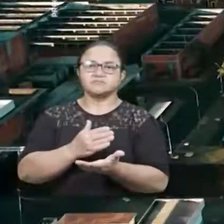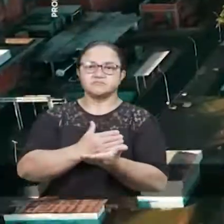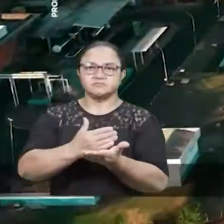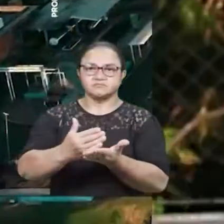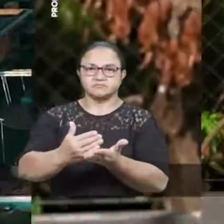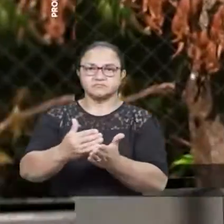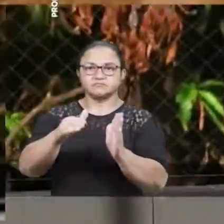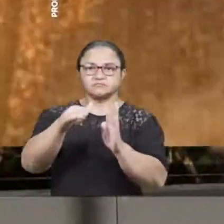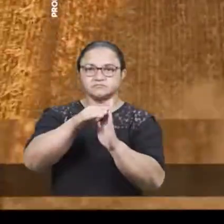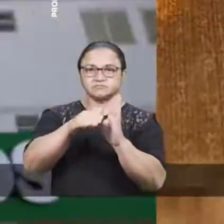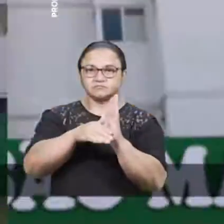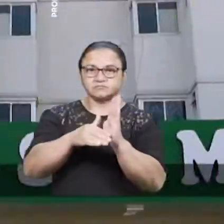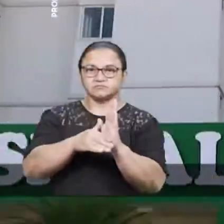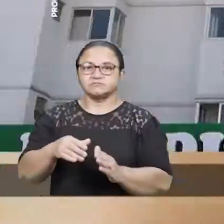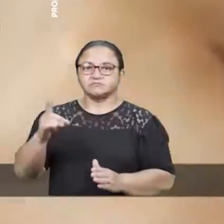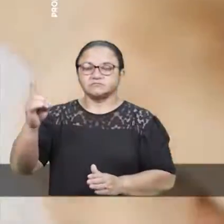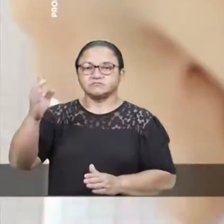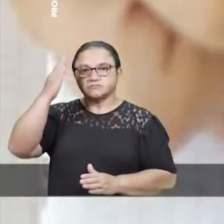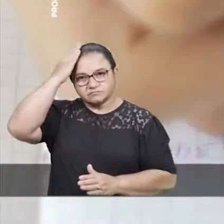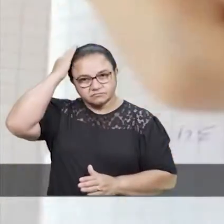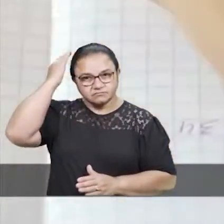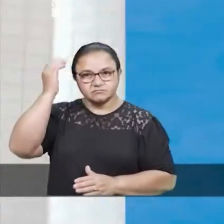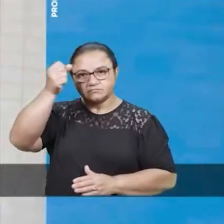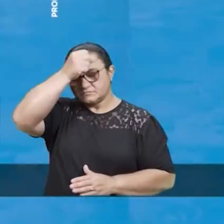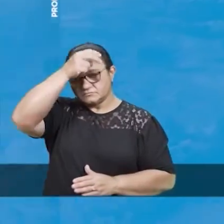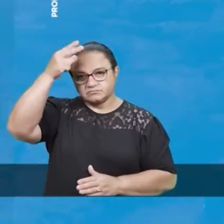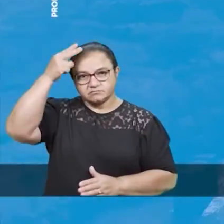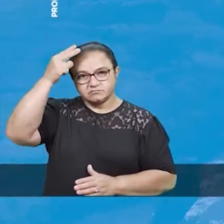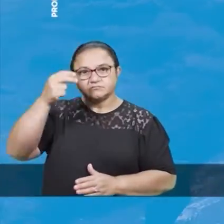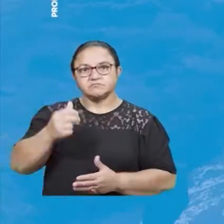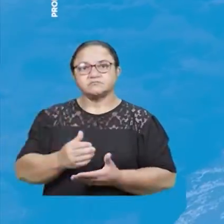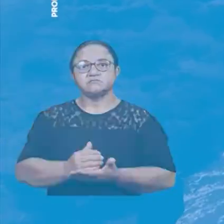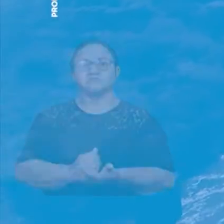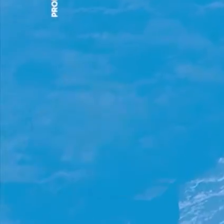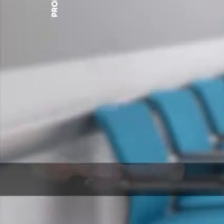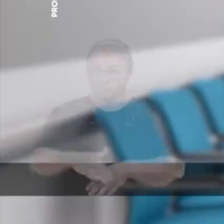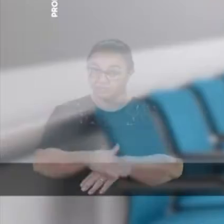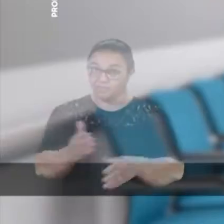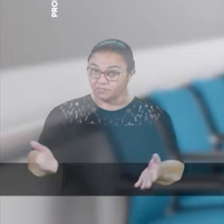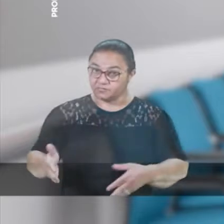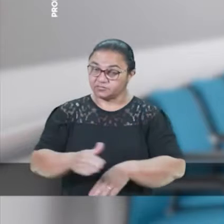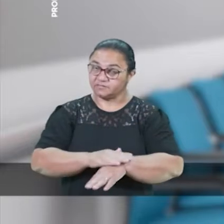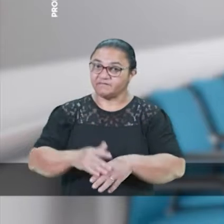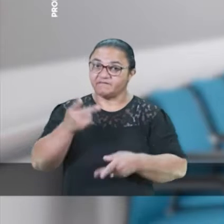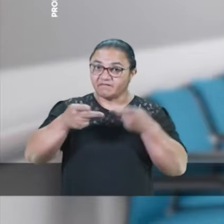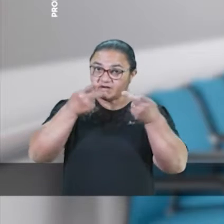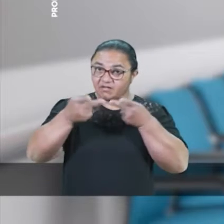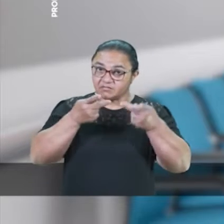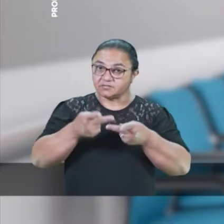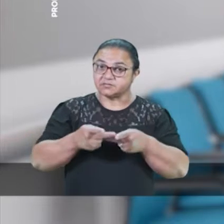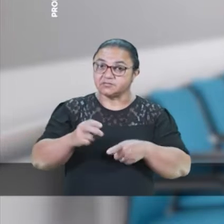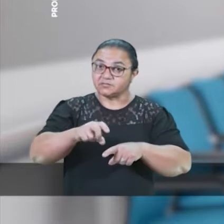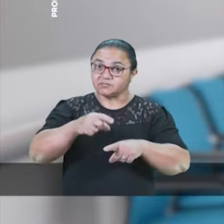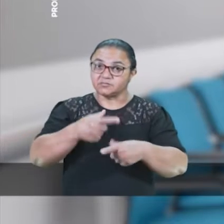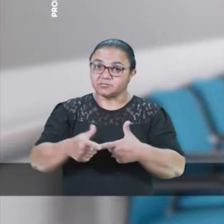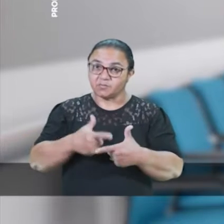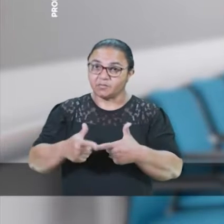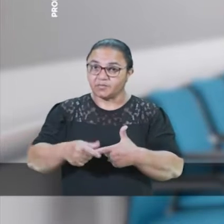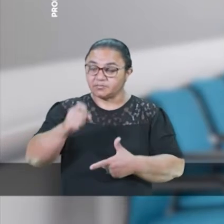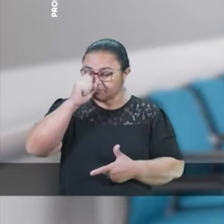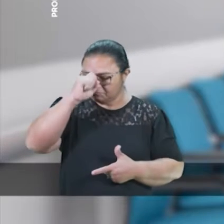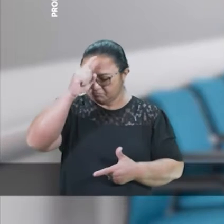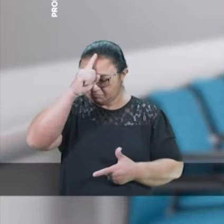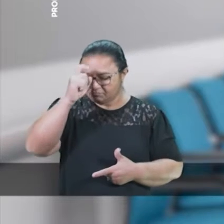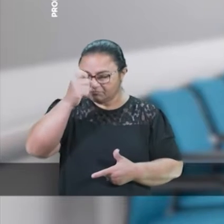Começa agora o programa Johnny da Fá Móveis Prefeito. Hoje, nós vamos falar sobre a situação